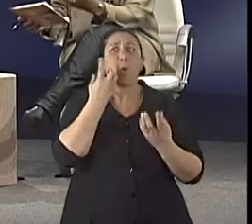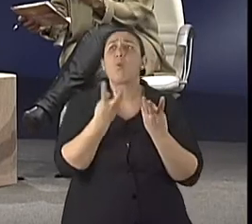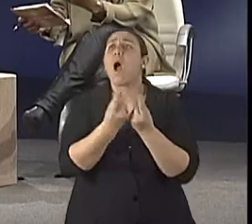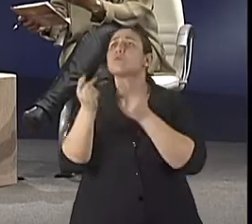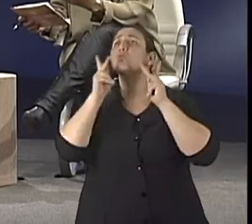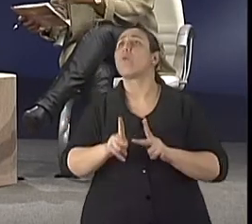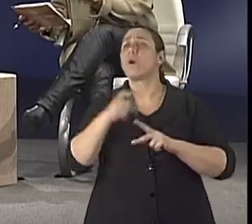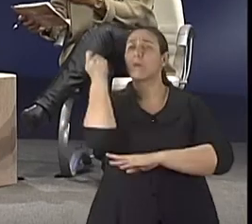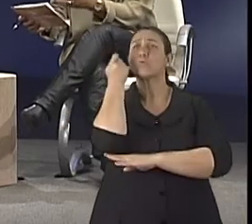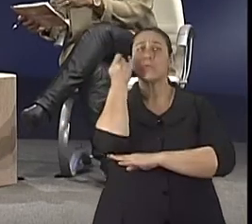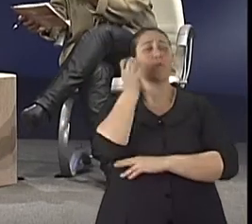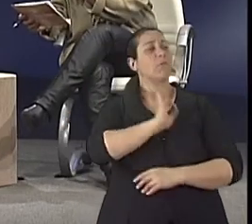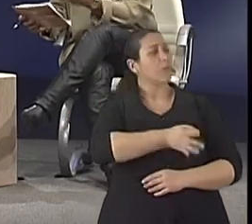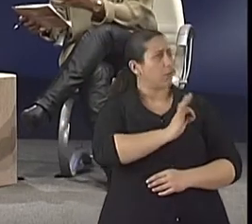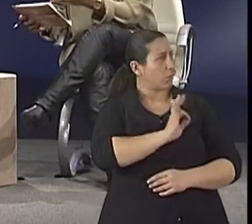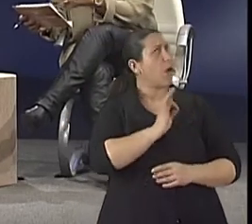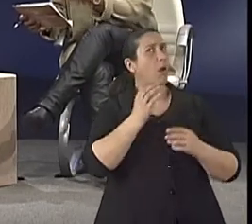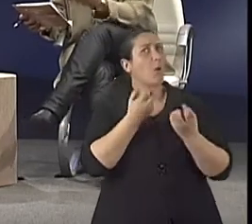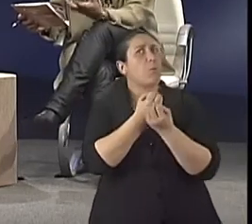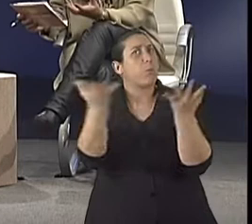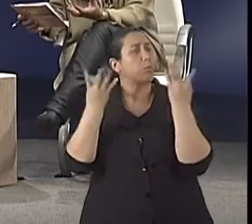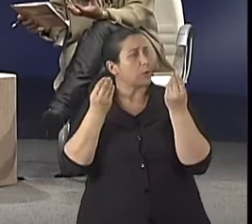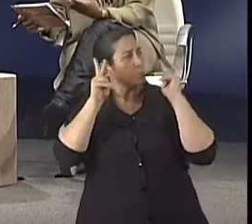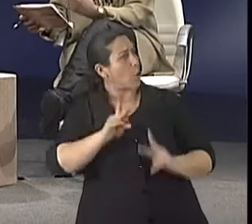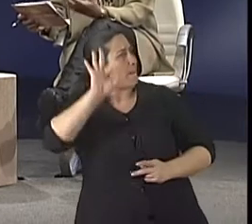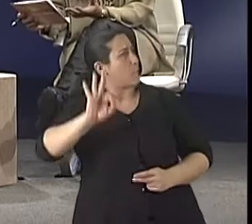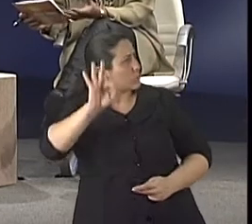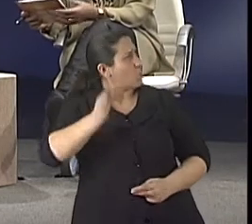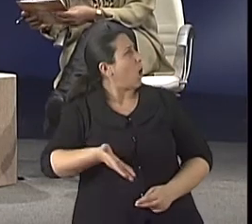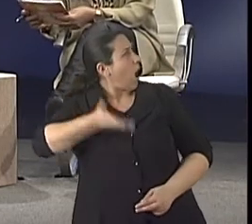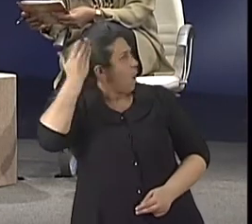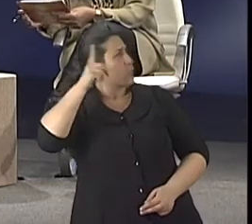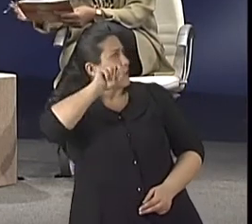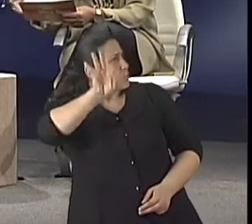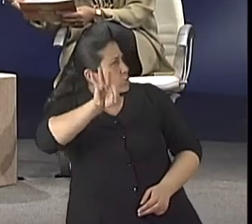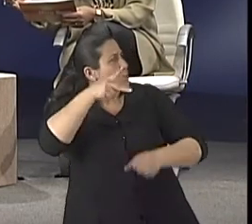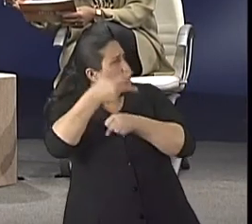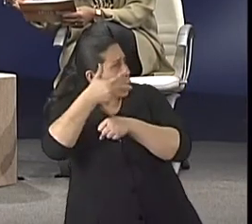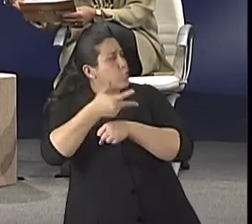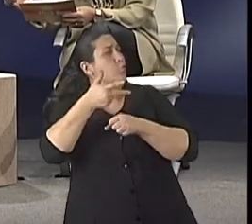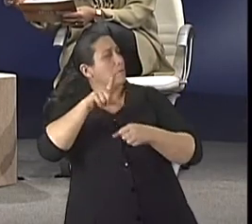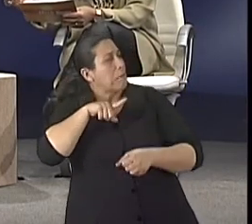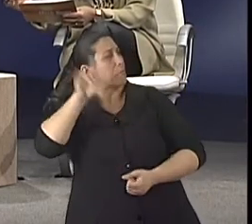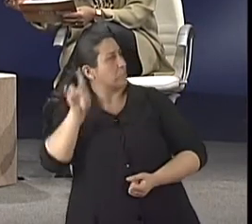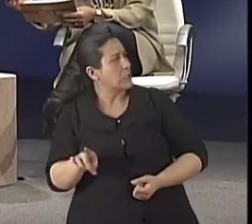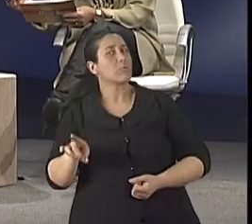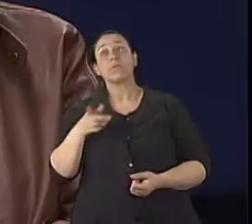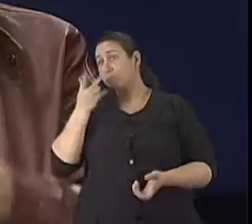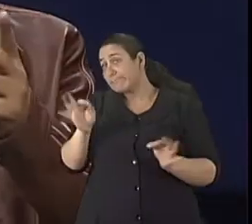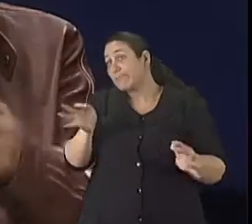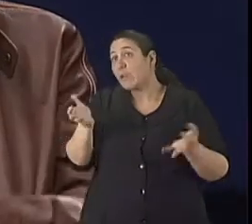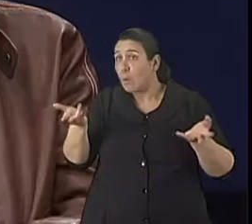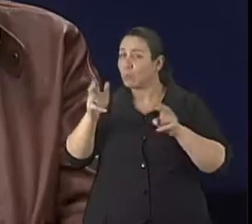percentual é alto de uma população que precisa dessa mobilidade urbana ser feita de forma segura. E nós precisamos,